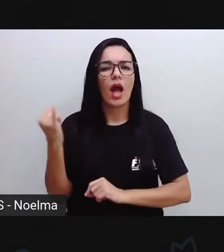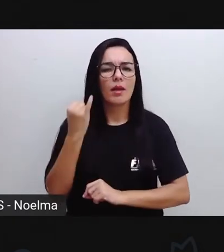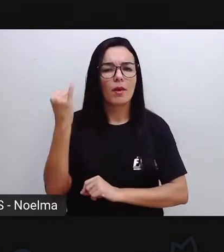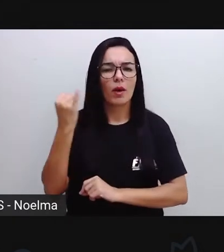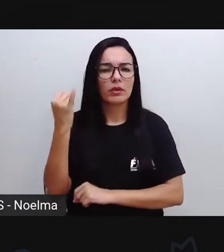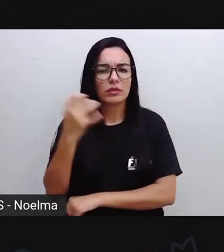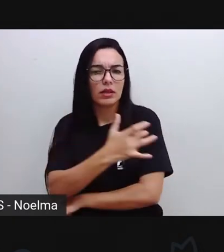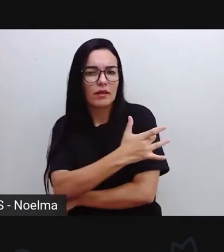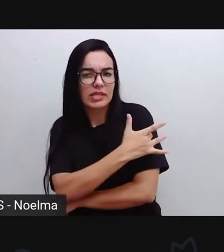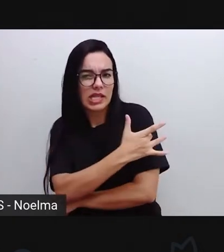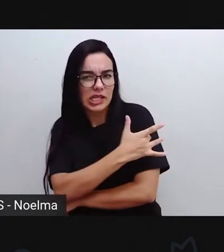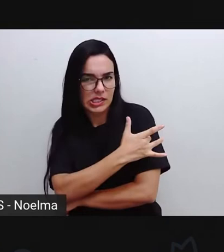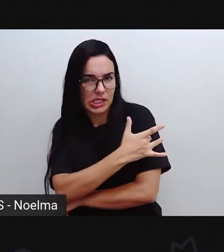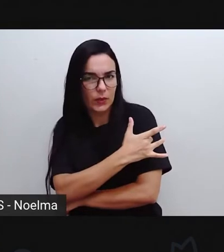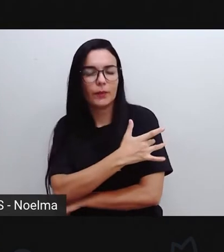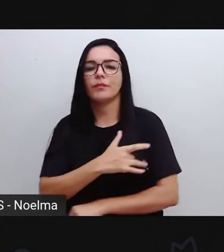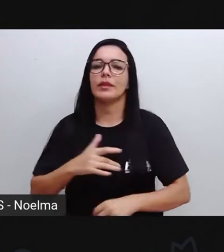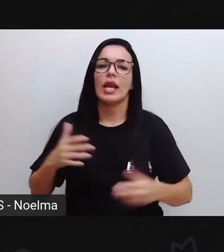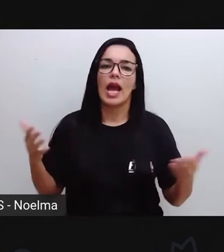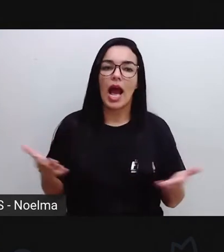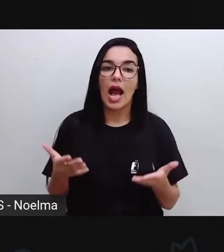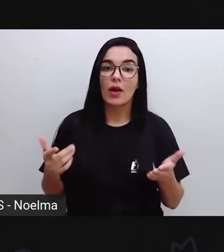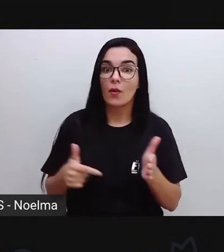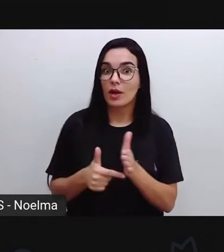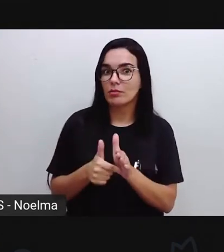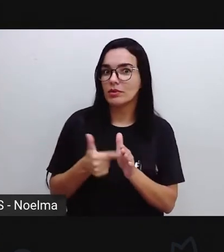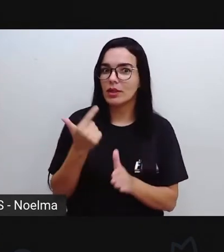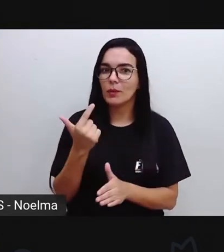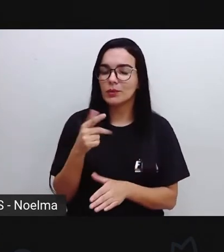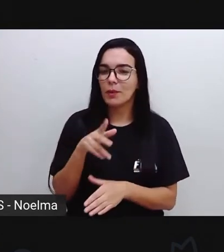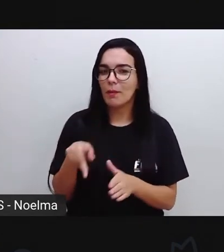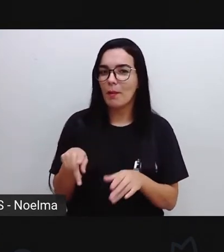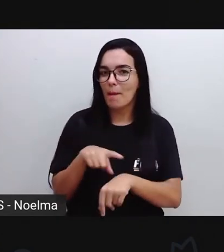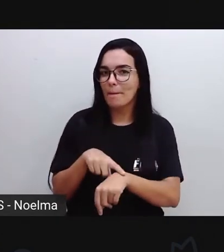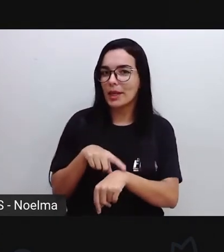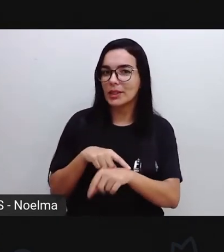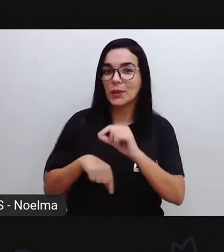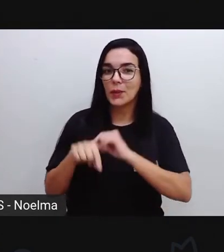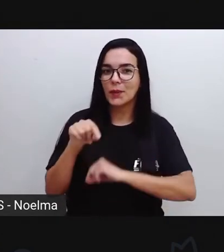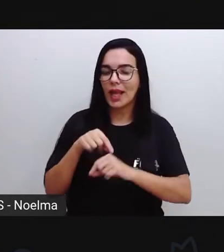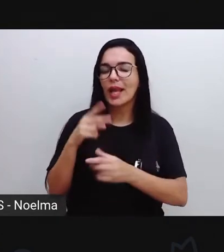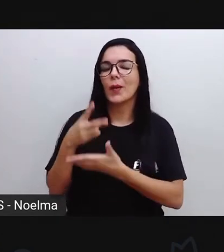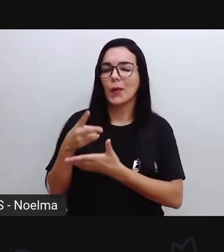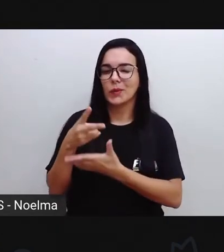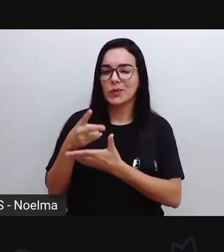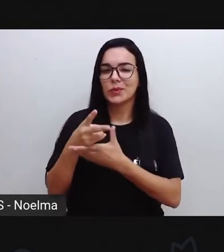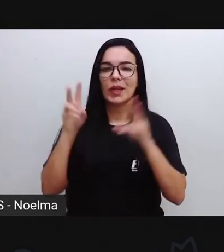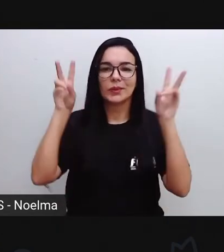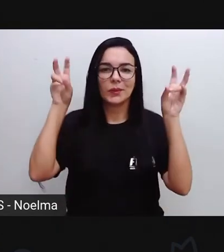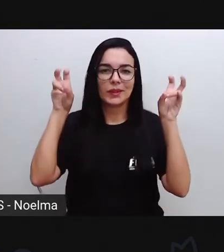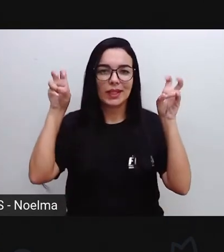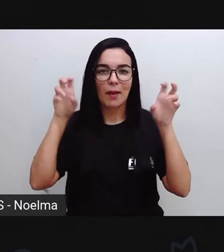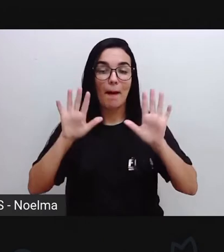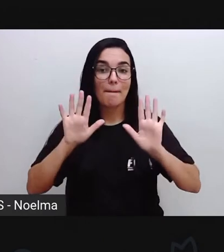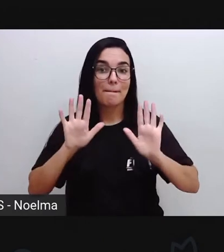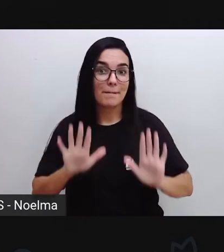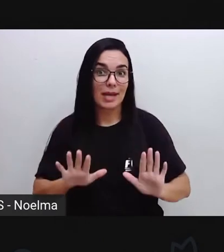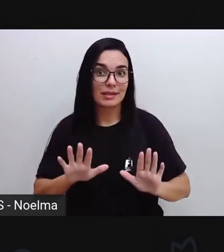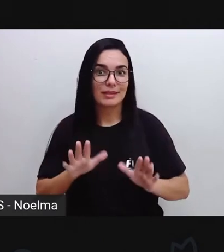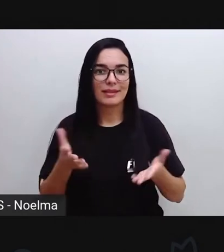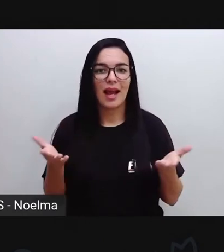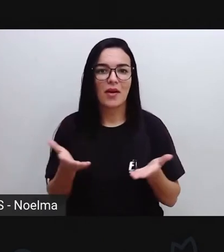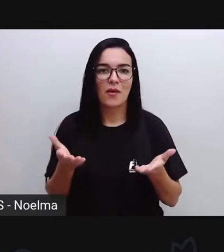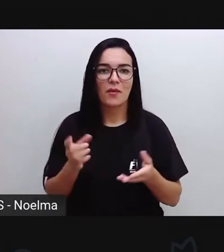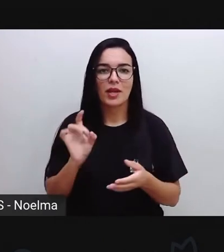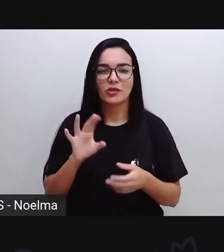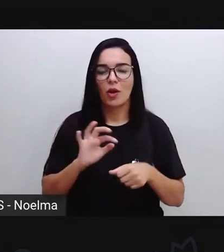vacinação e neste segundo momento, a gente vai dar continuidade, porém, falando sobre a